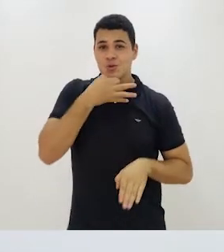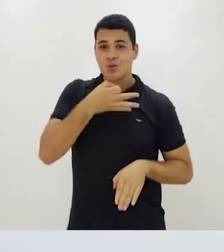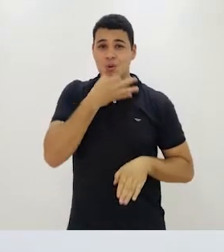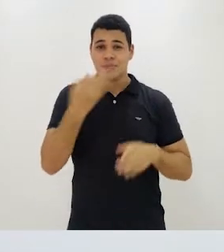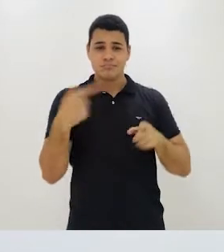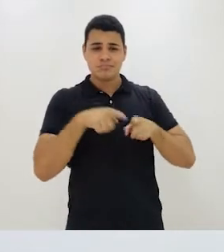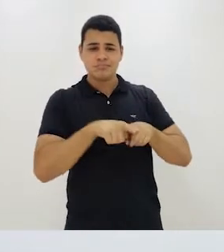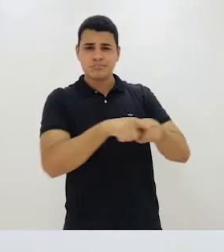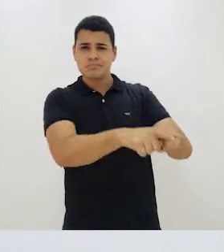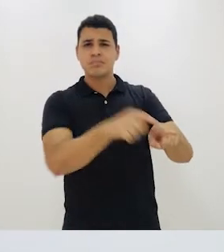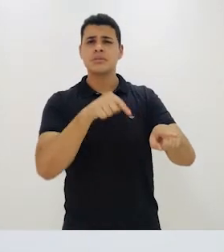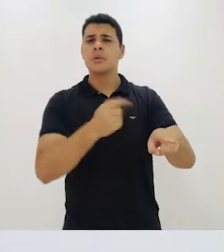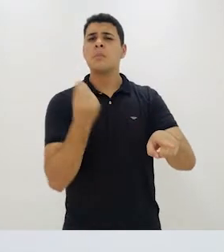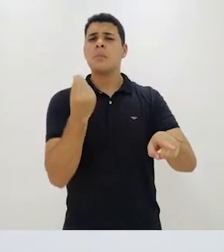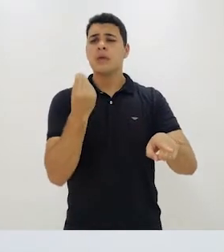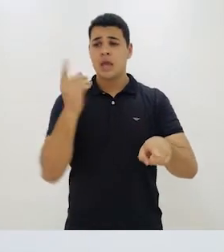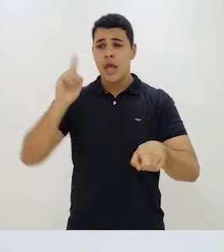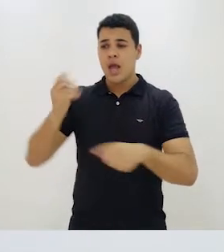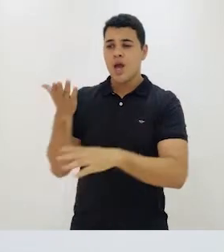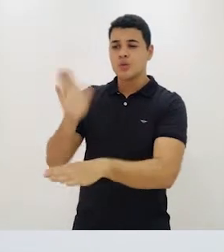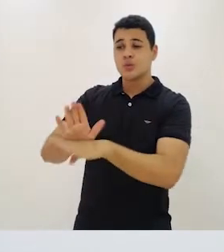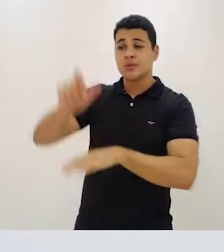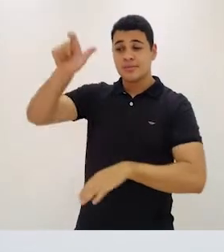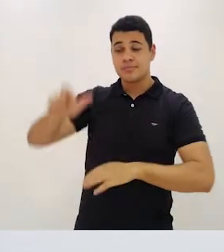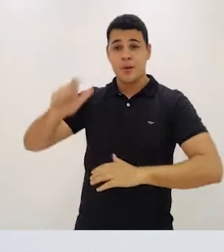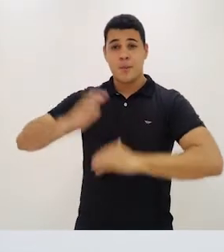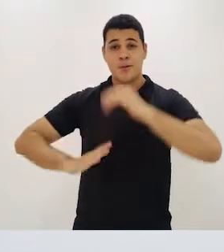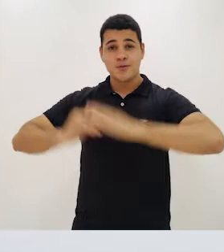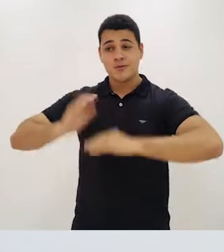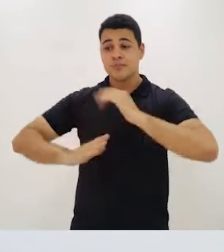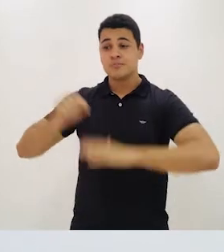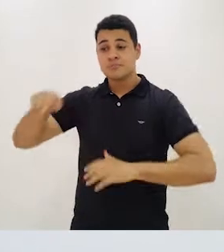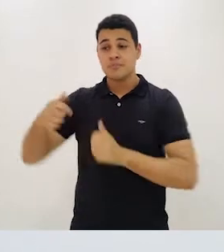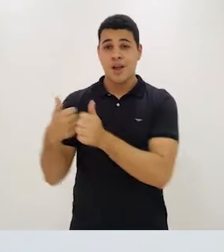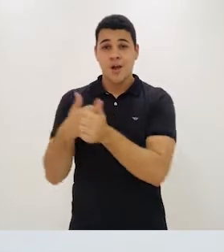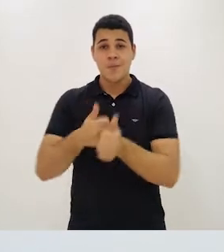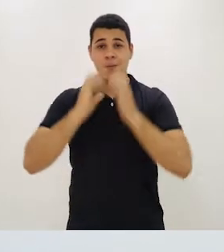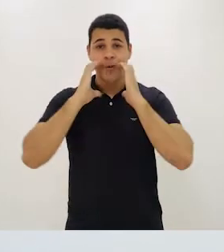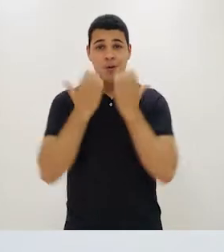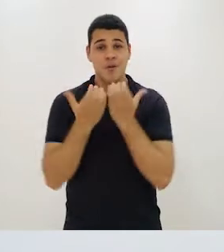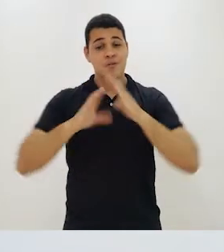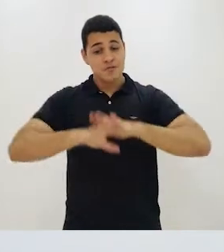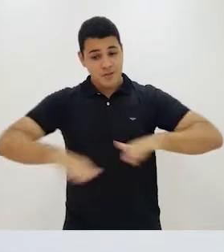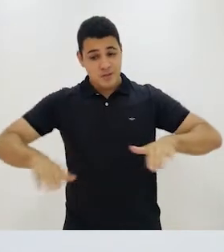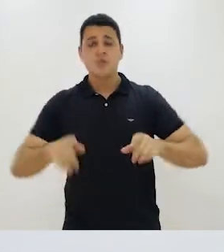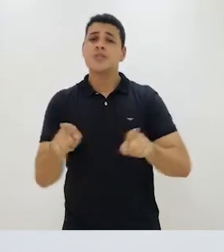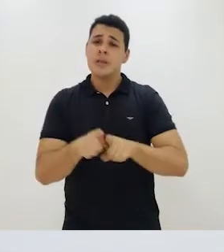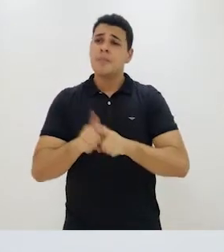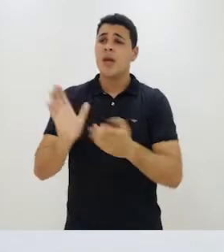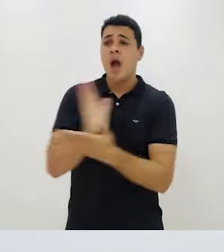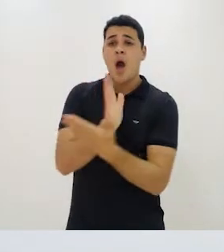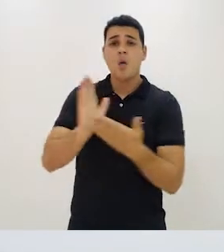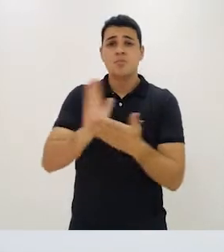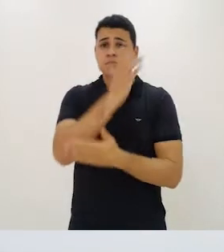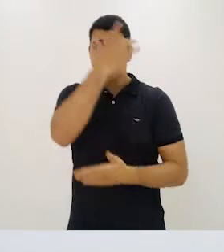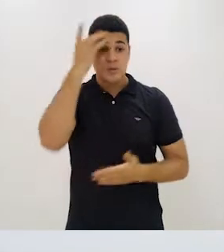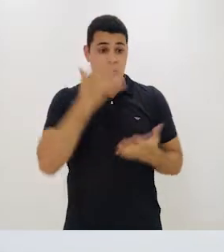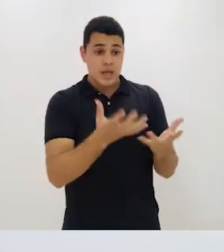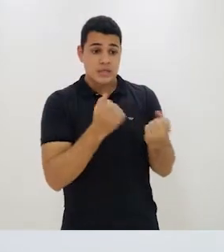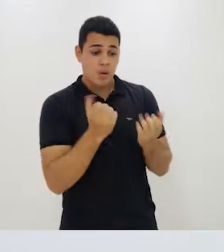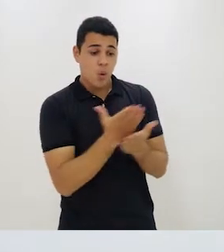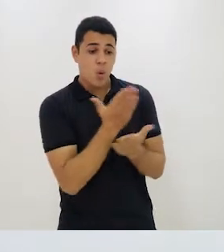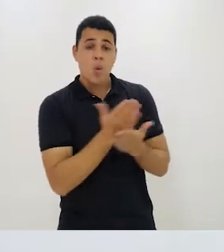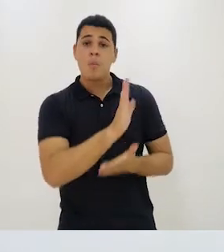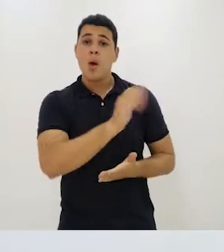Com o intuito de auxiliar aqueles que acompanham o coral infantil e aqueles que recebem partituras sem